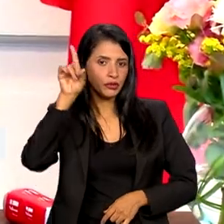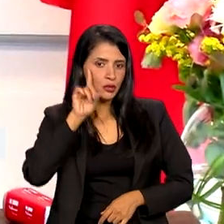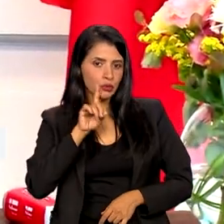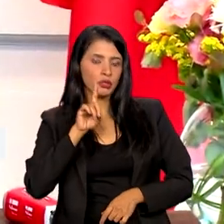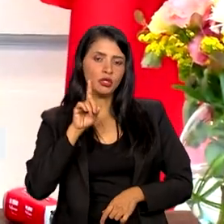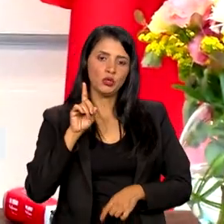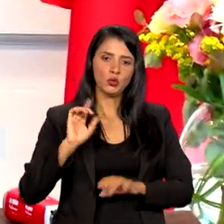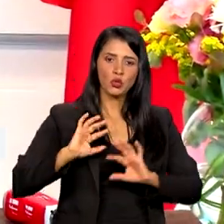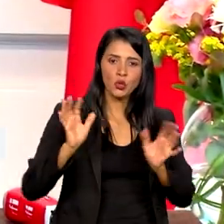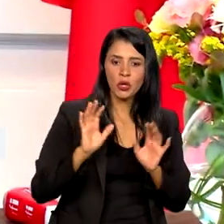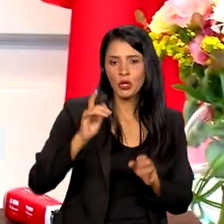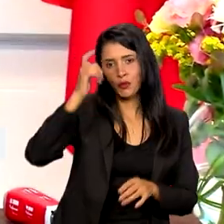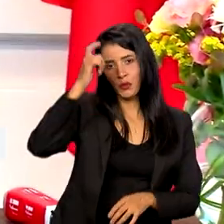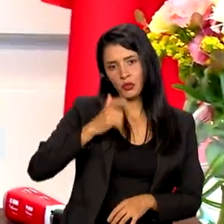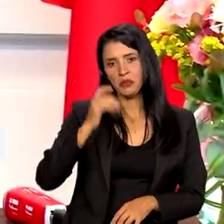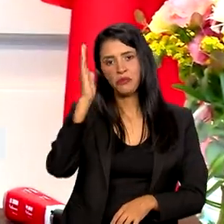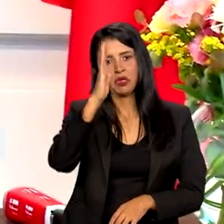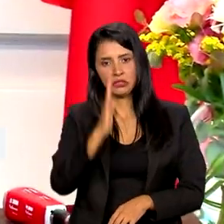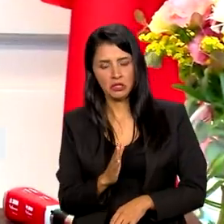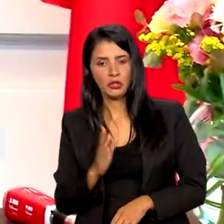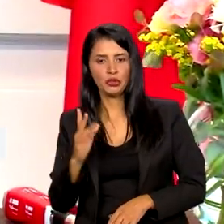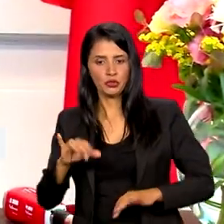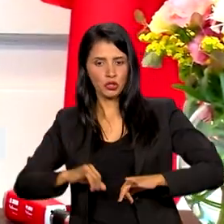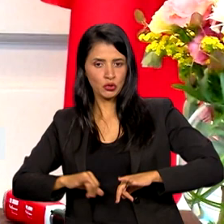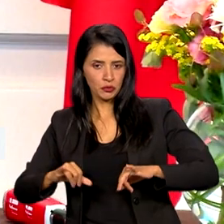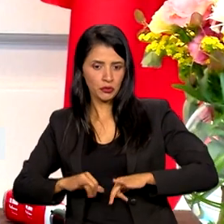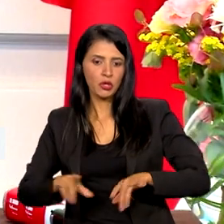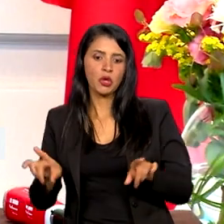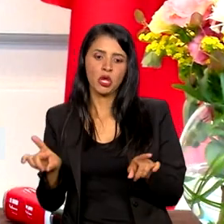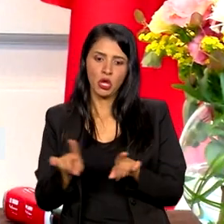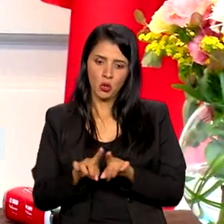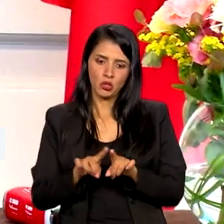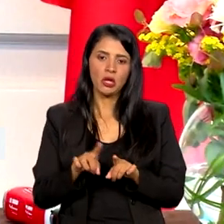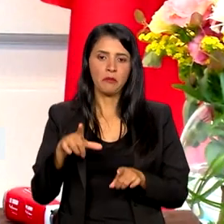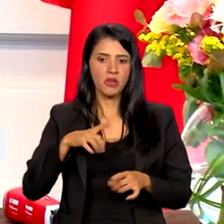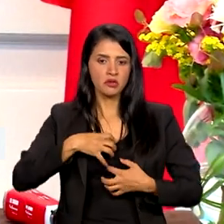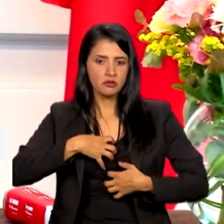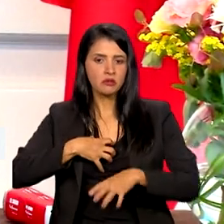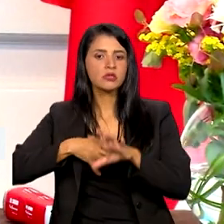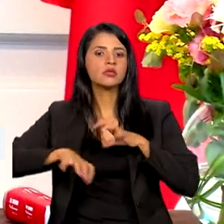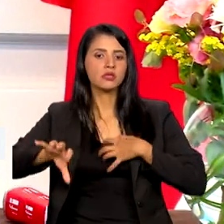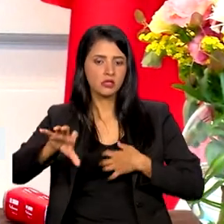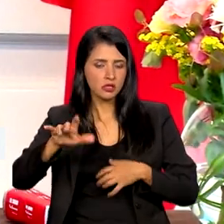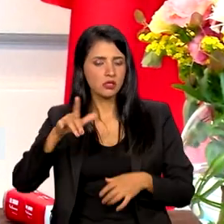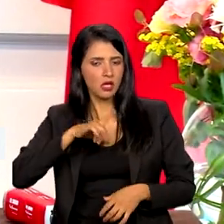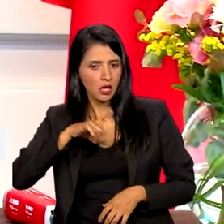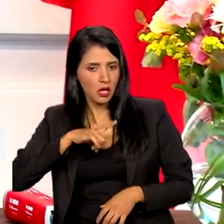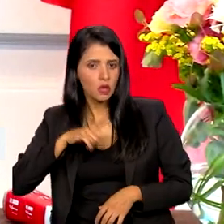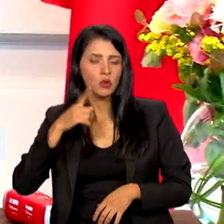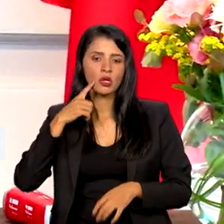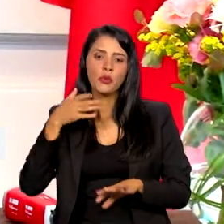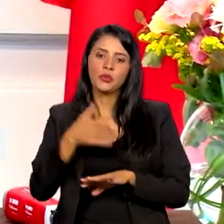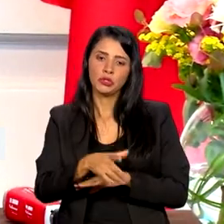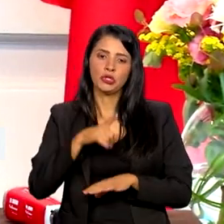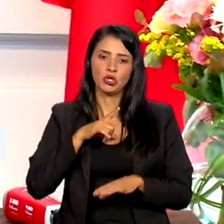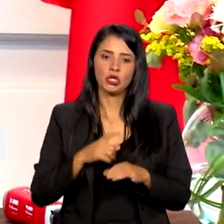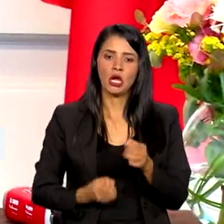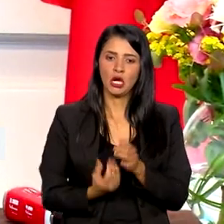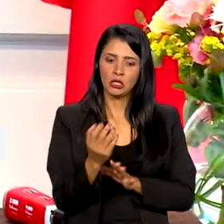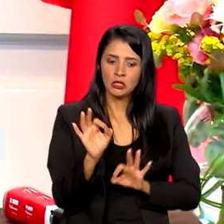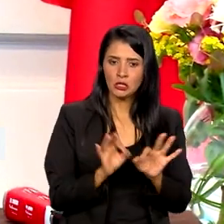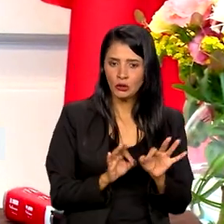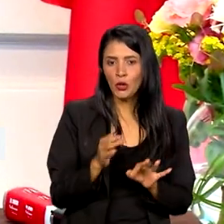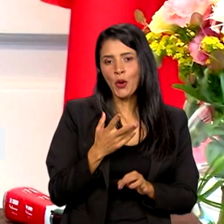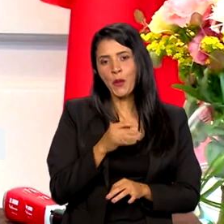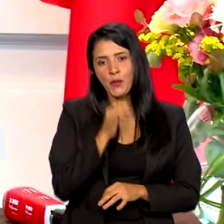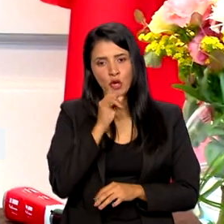jogando apenas por ser brasileira, também me coloco muito nesse lugar. Então, é por isso que a gente está ali, construindo com muito carinho e cuidado. Por isso que